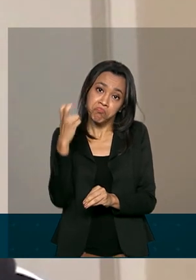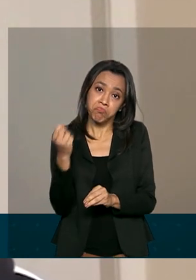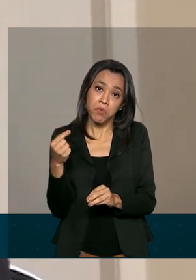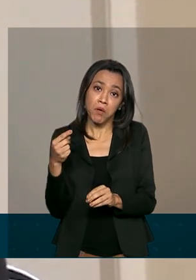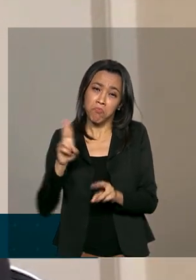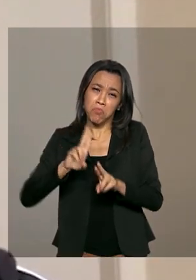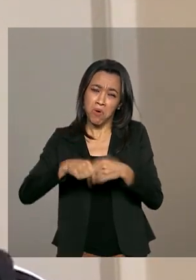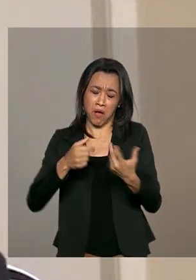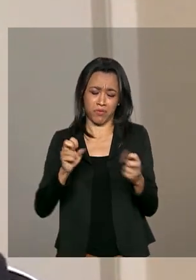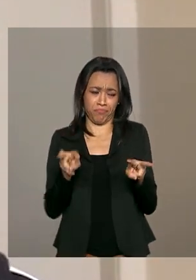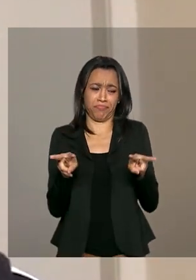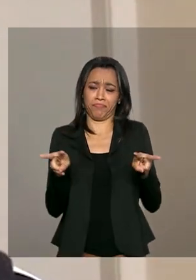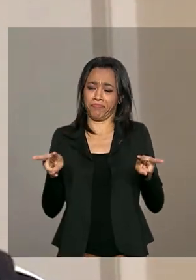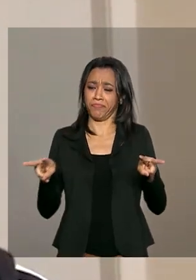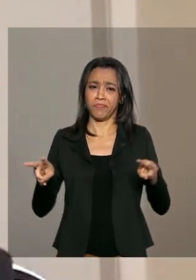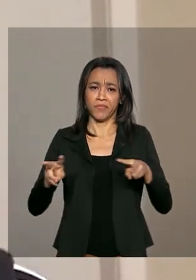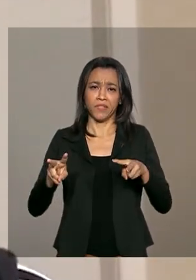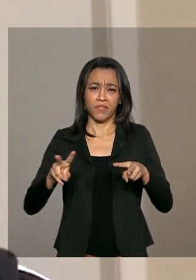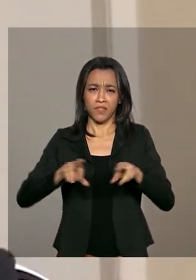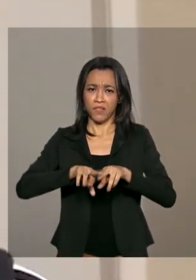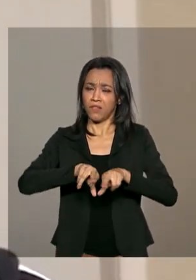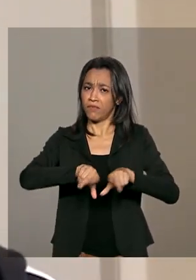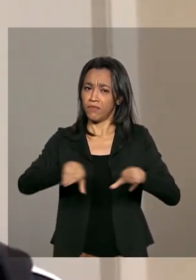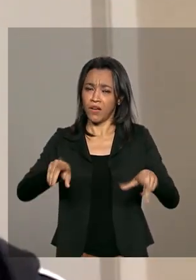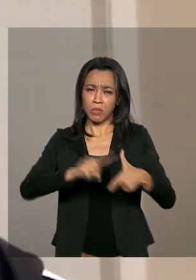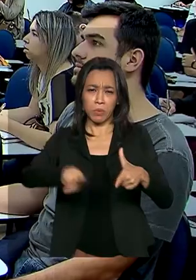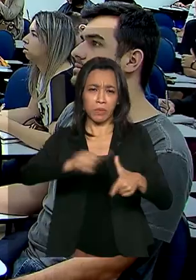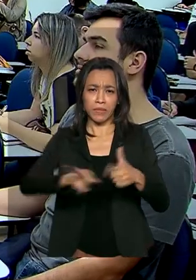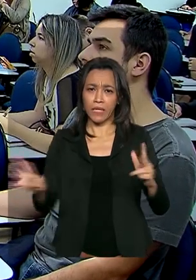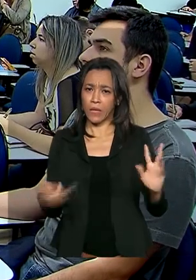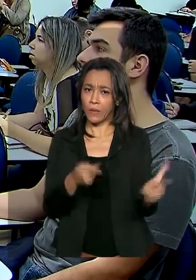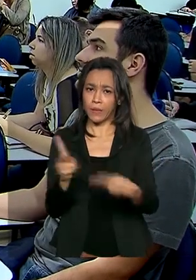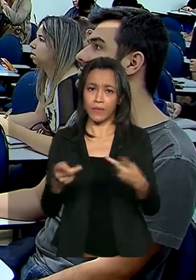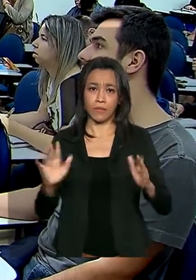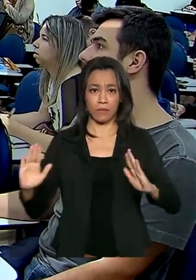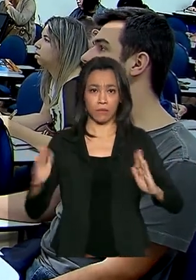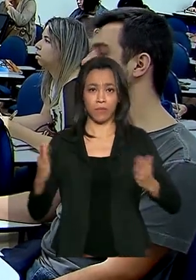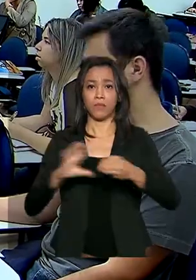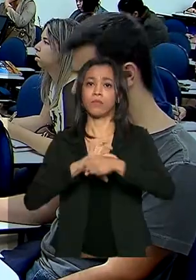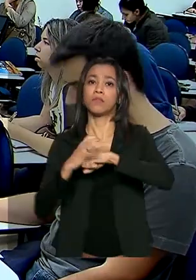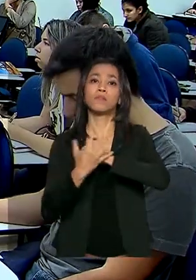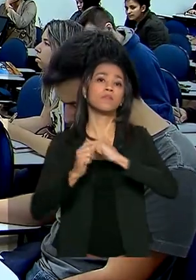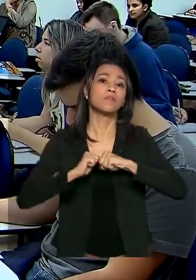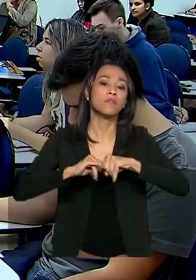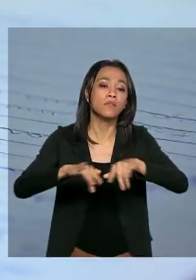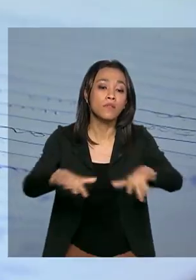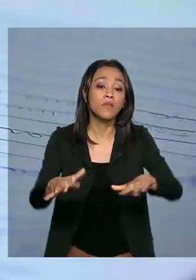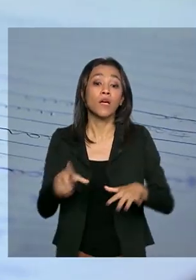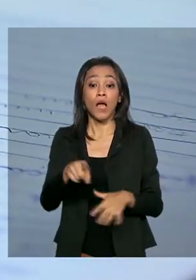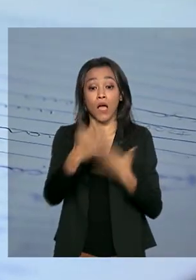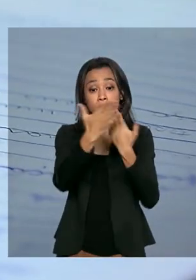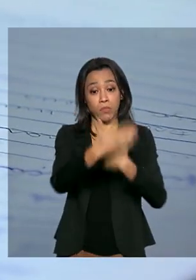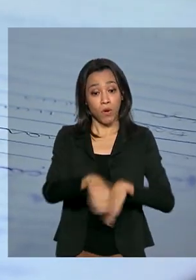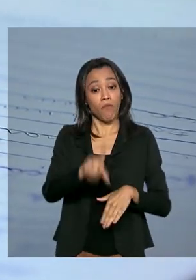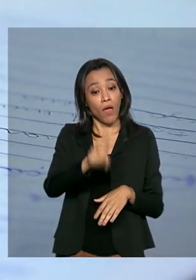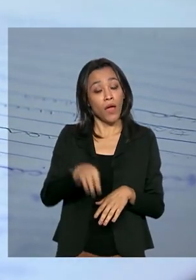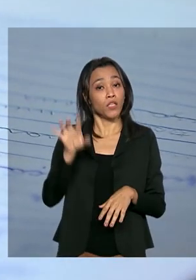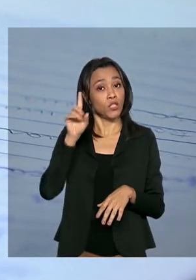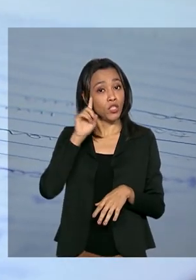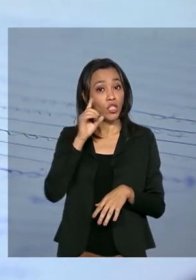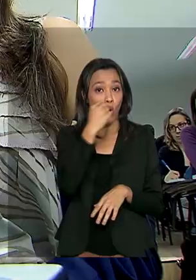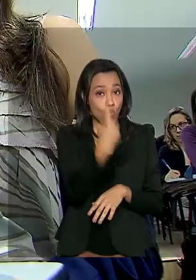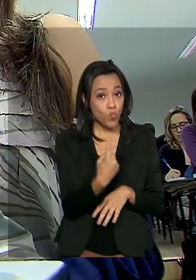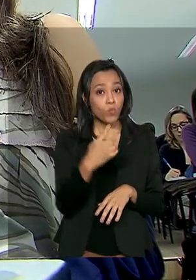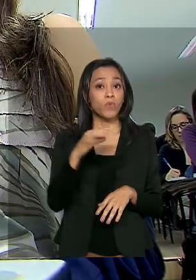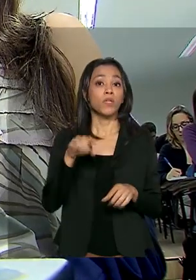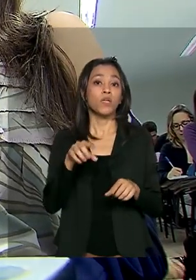problemas no ensino que a gente está tendo durante essa pandemia. As provas impressas seriam nos dias 1º e 8 de novembro.